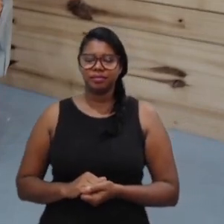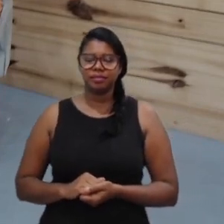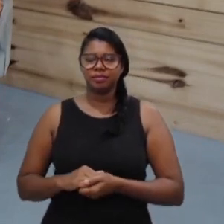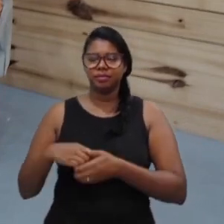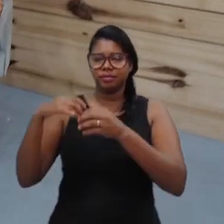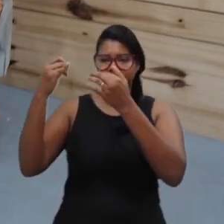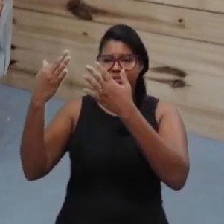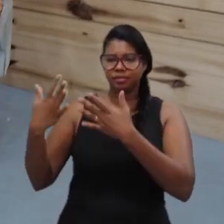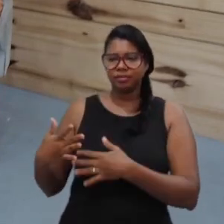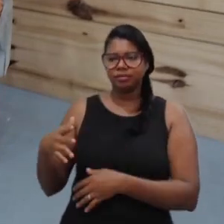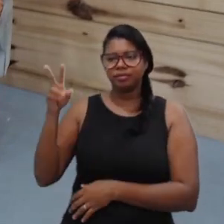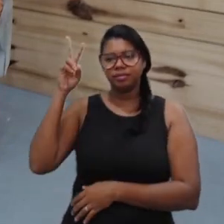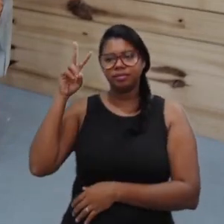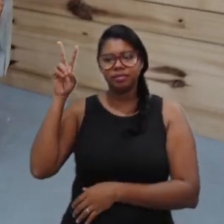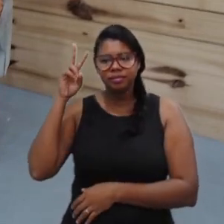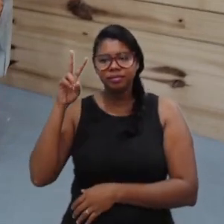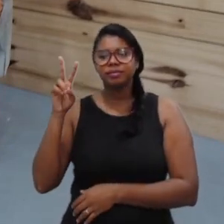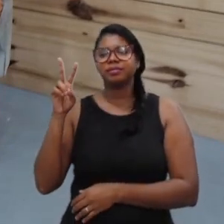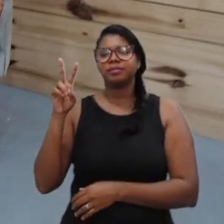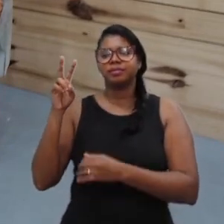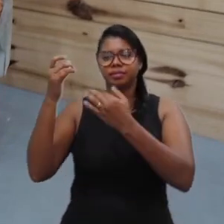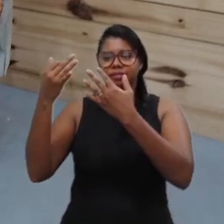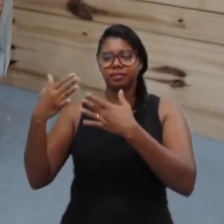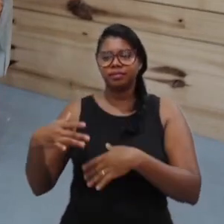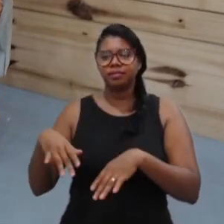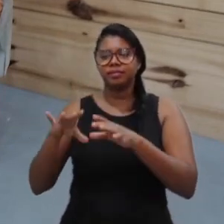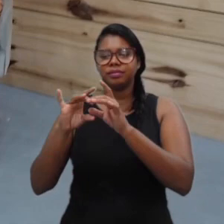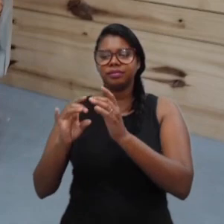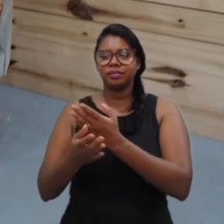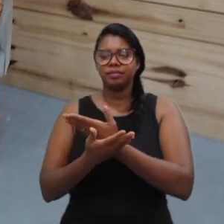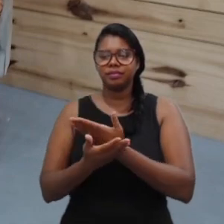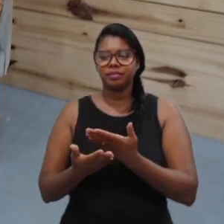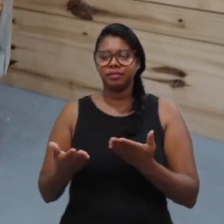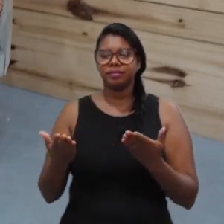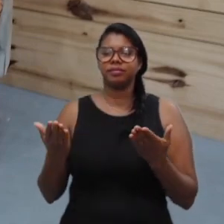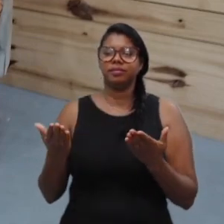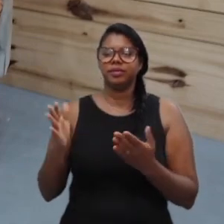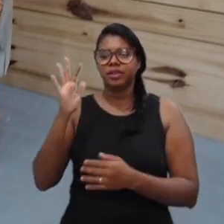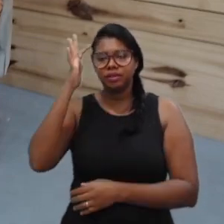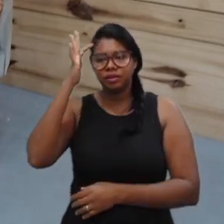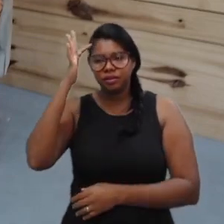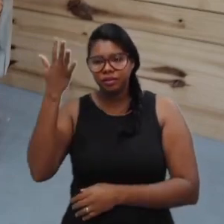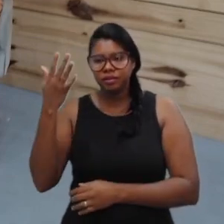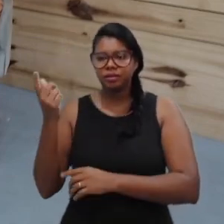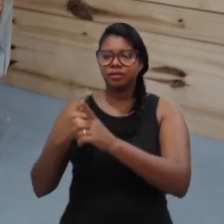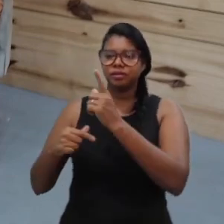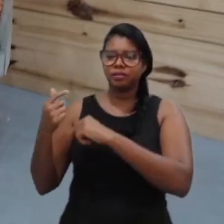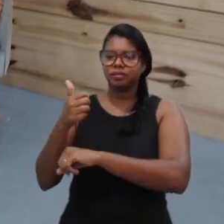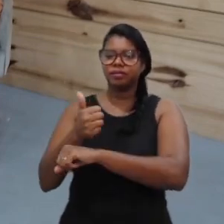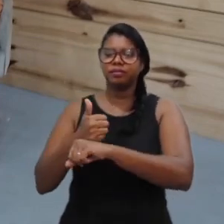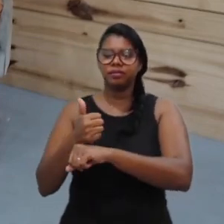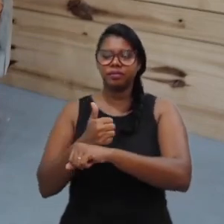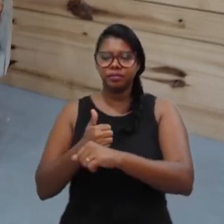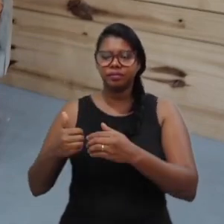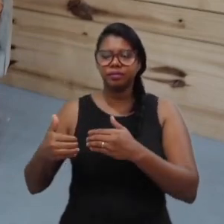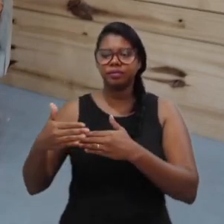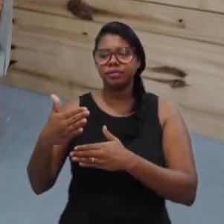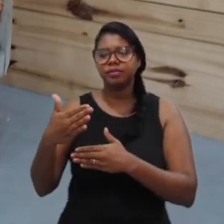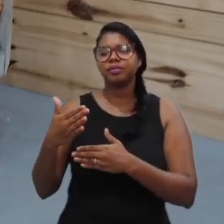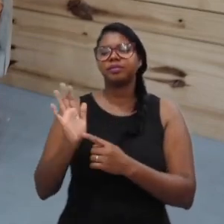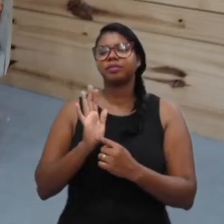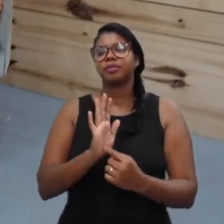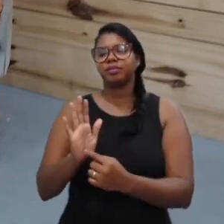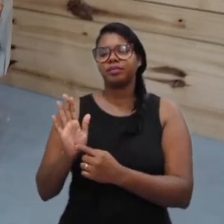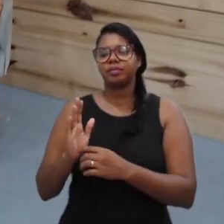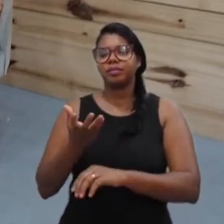falar sobre a história, agora você está falando das tomadas de decisões. Na próxima unidade,